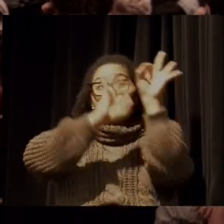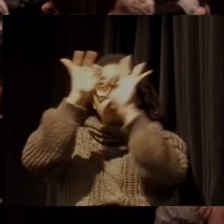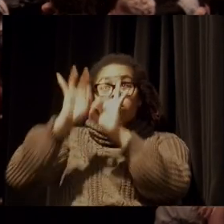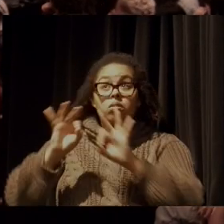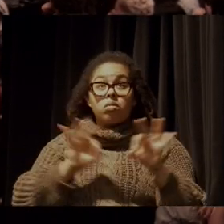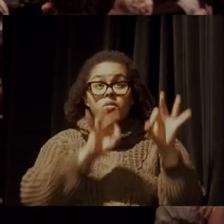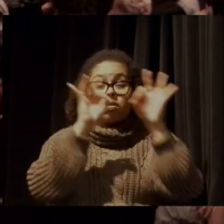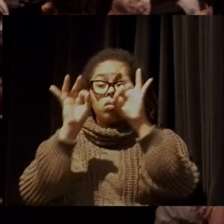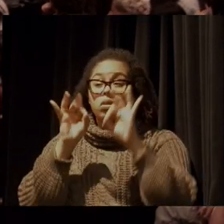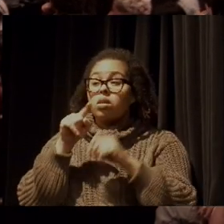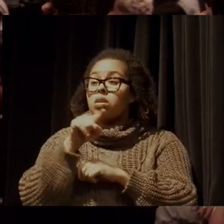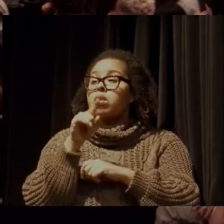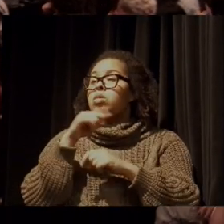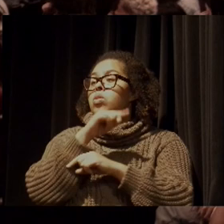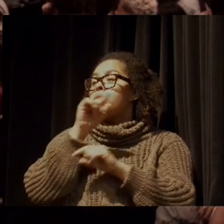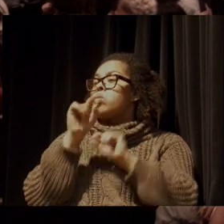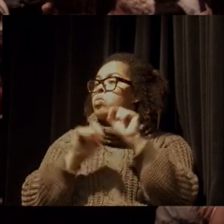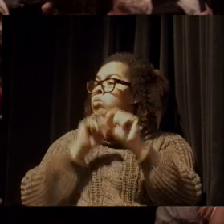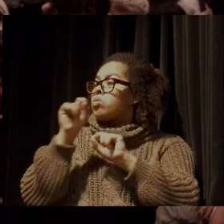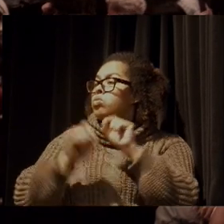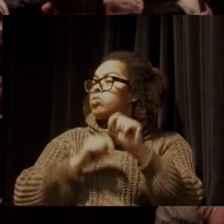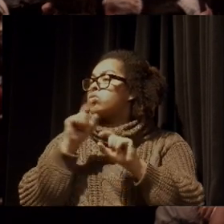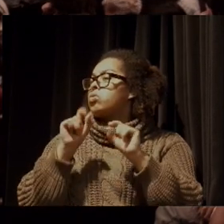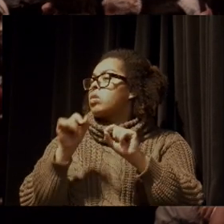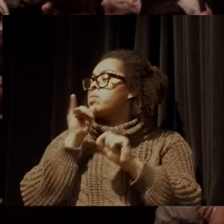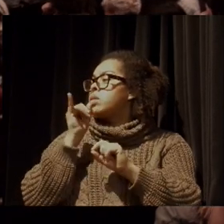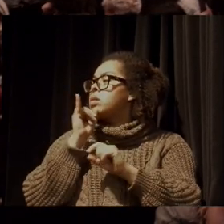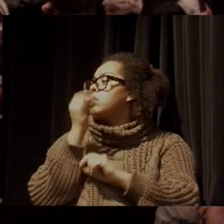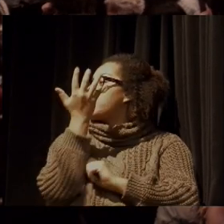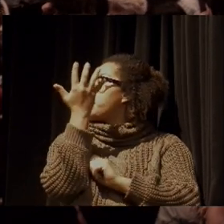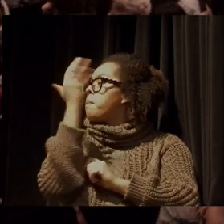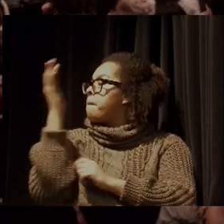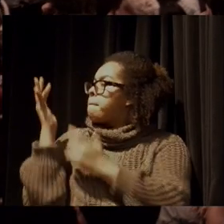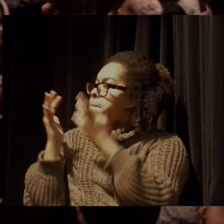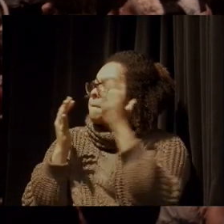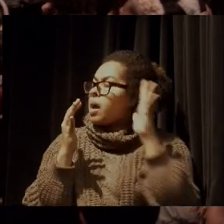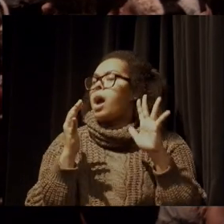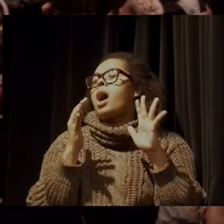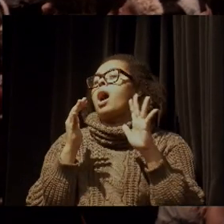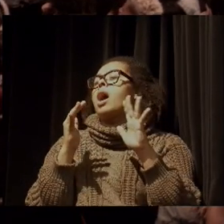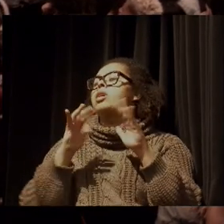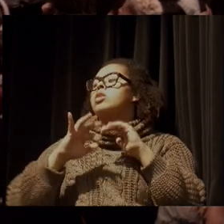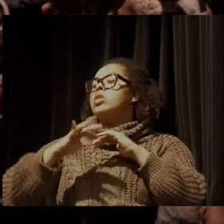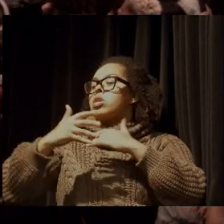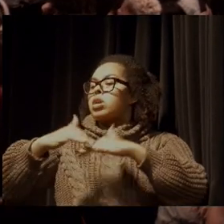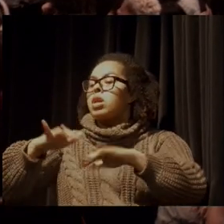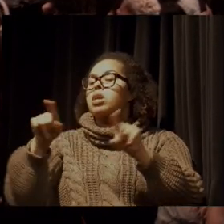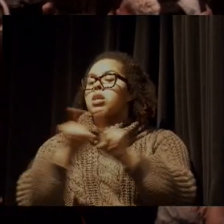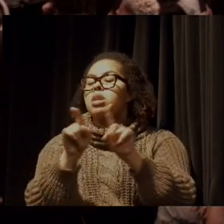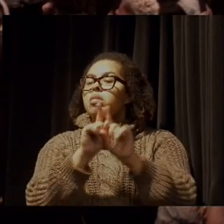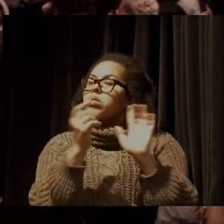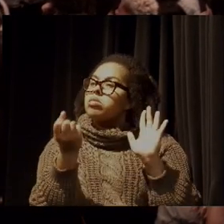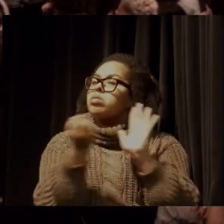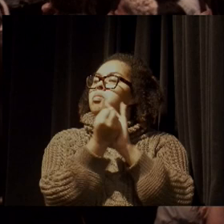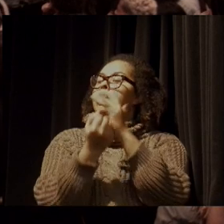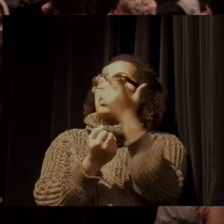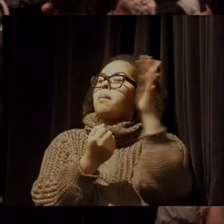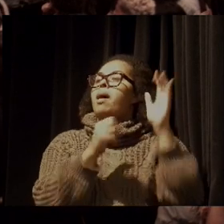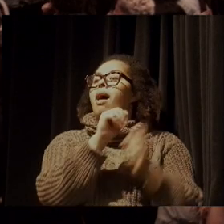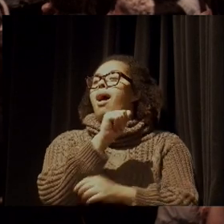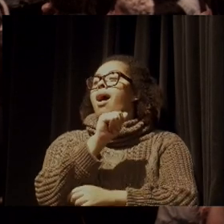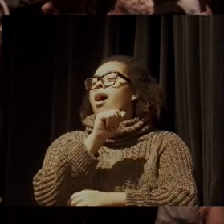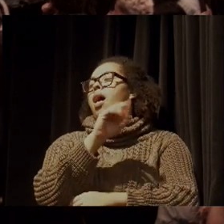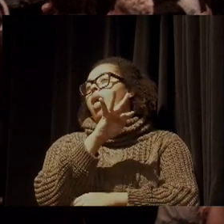quer dizer, e uma das razões de parque estadual da serra do mar e tombamento da Mata Atlântica, não é só